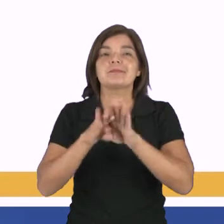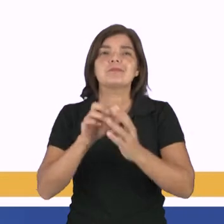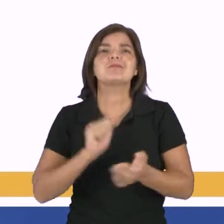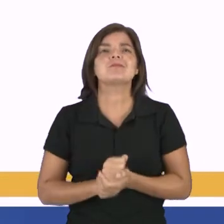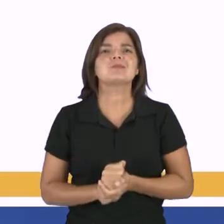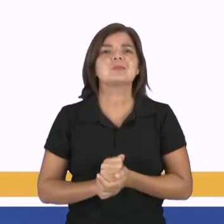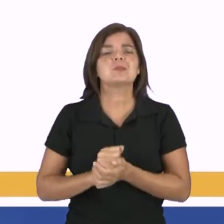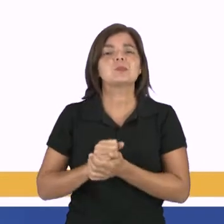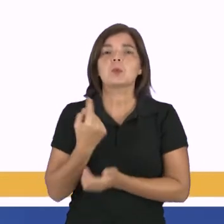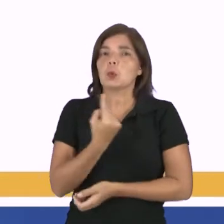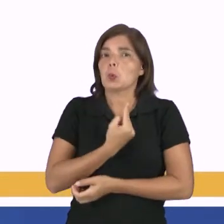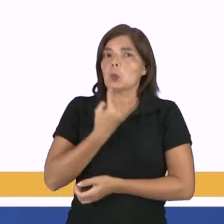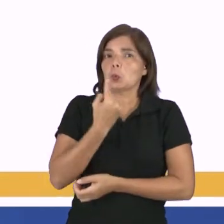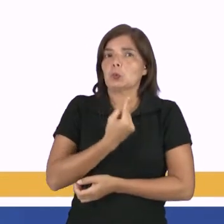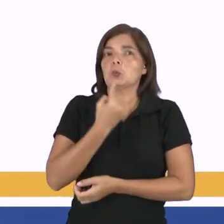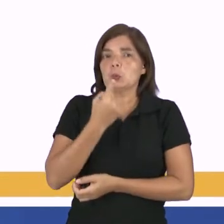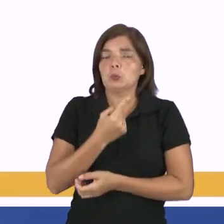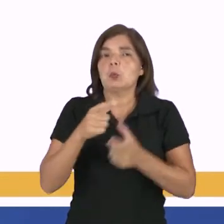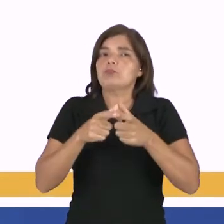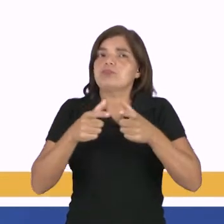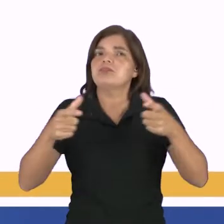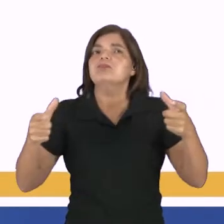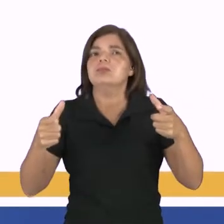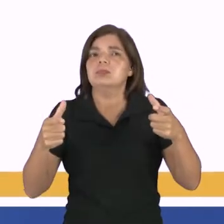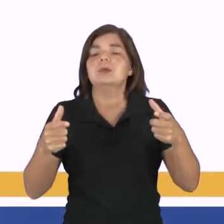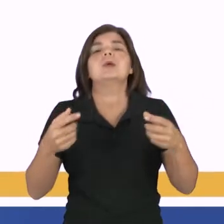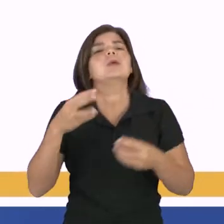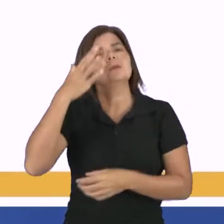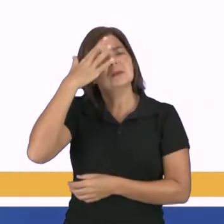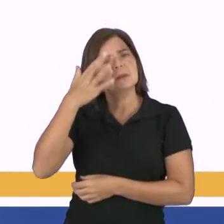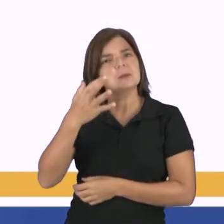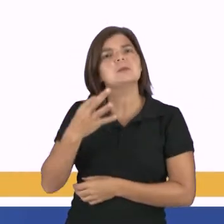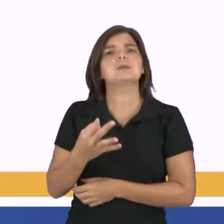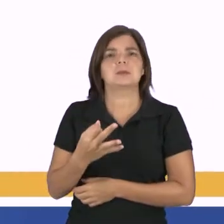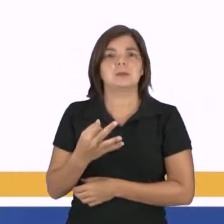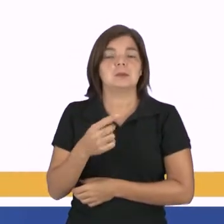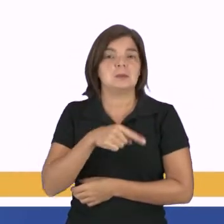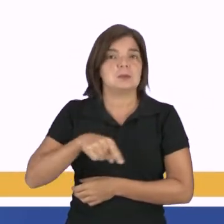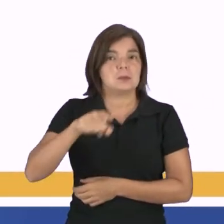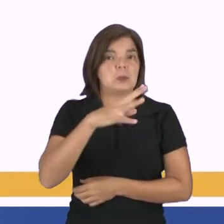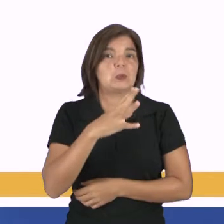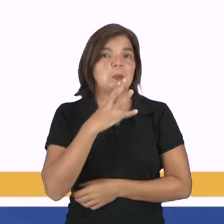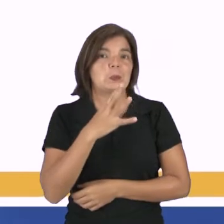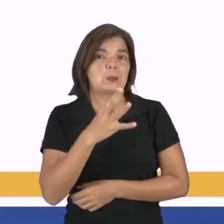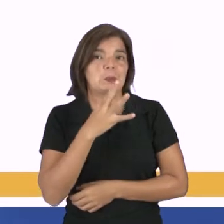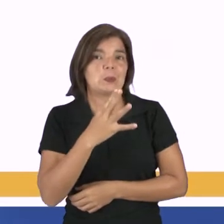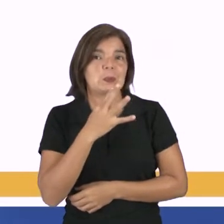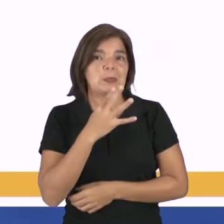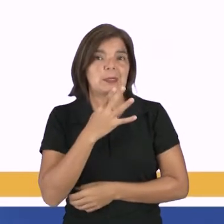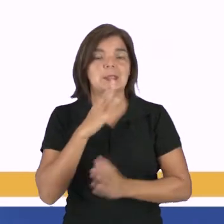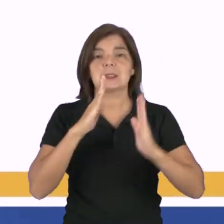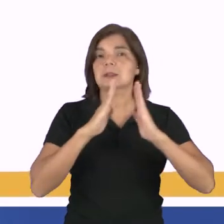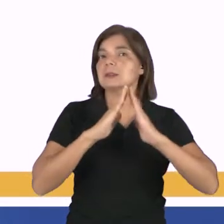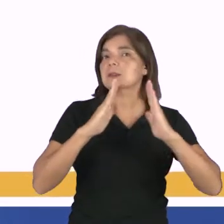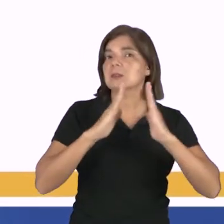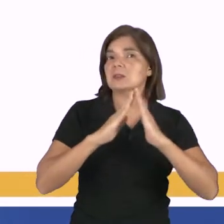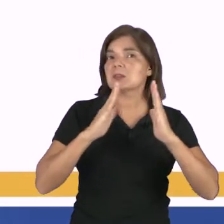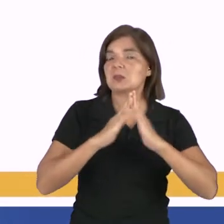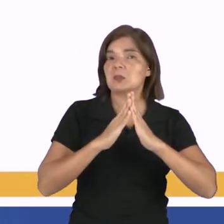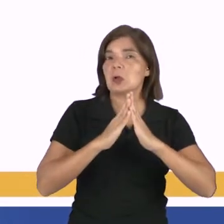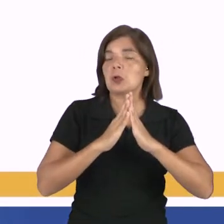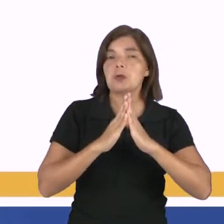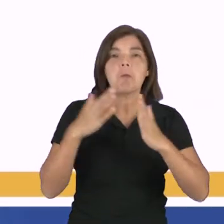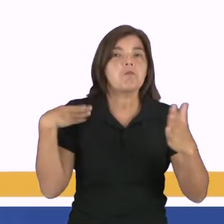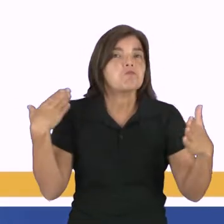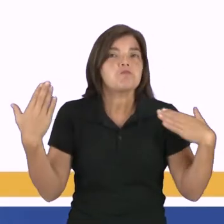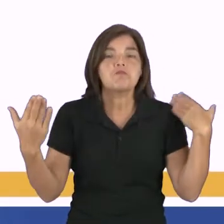um isolamento muito grande. E com certeza você deve conhecer alguém na sua casa que não sai